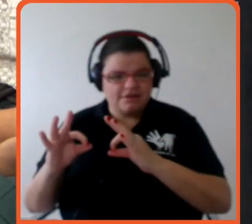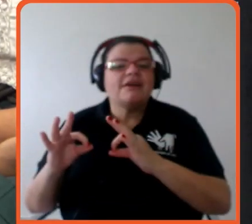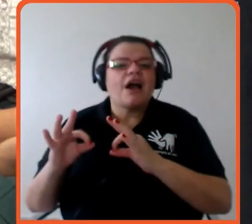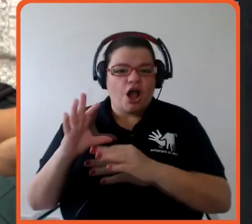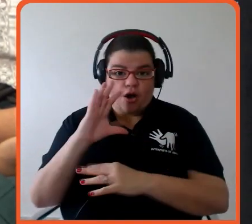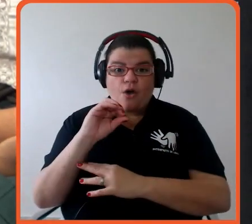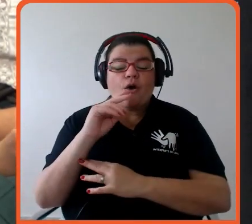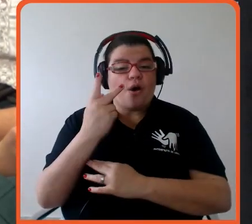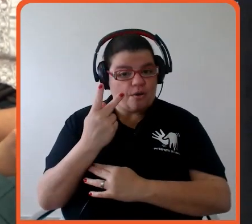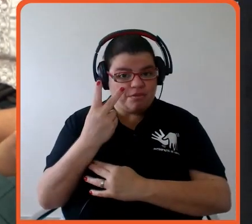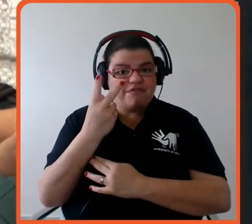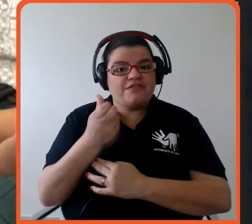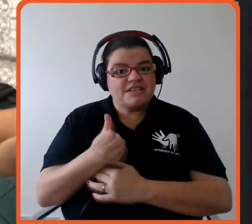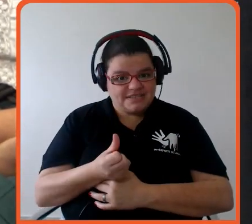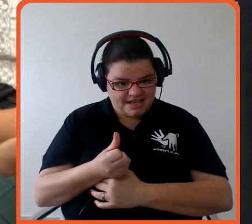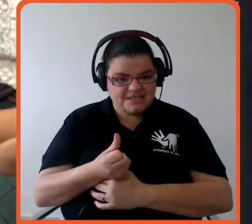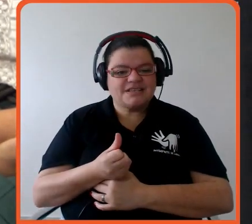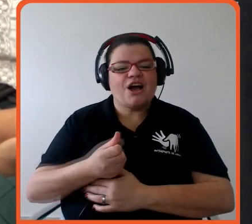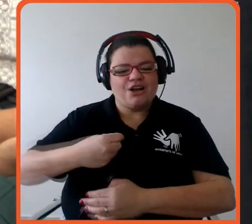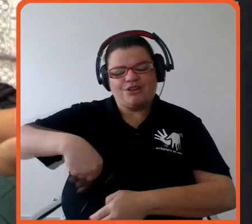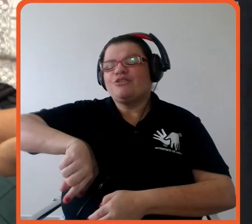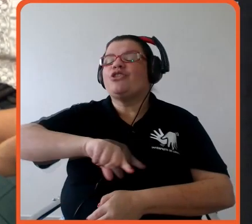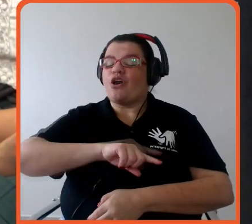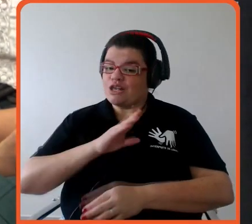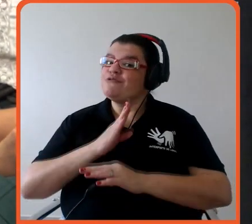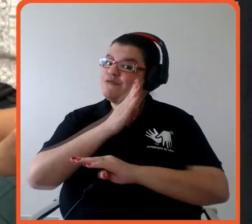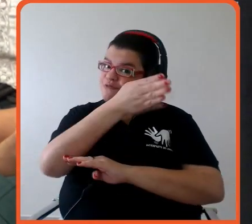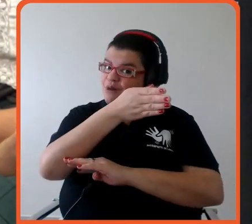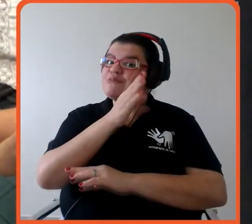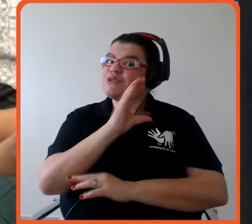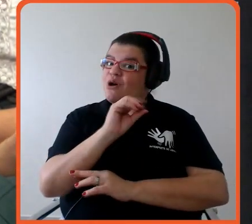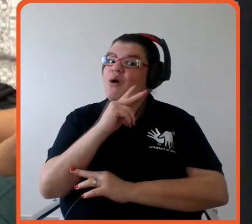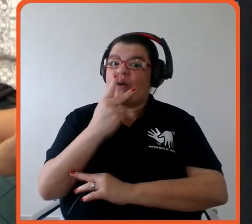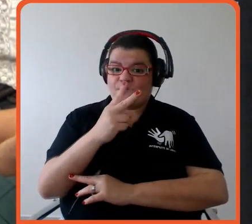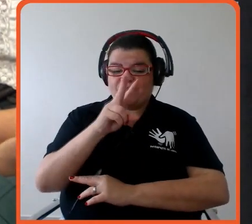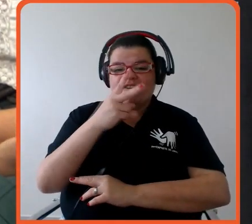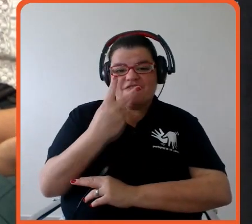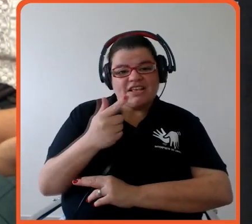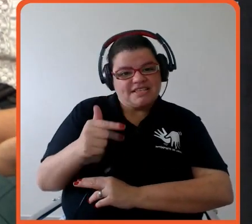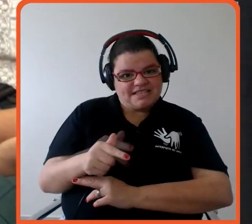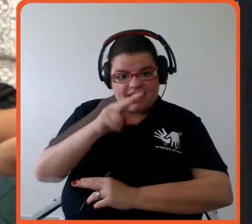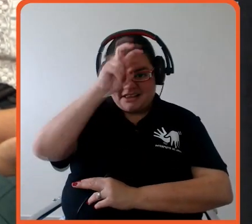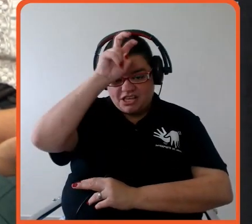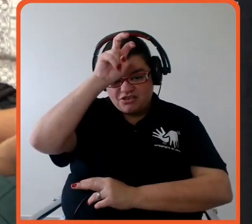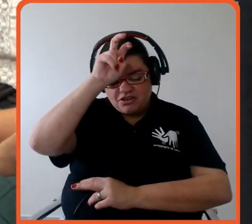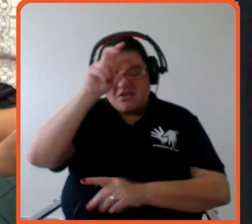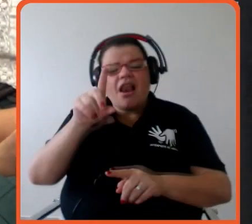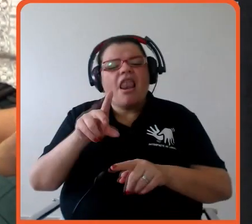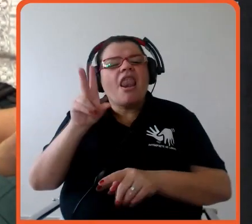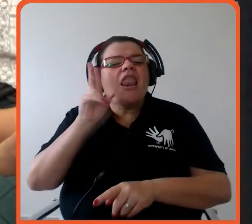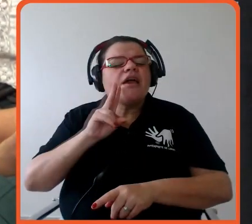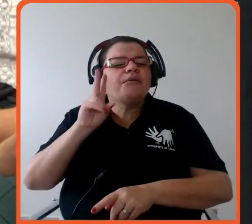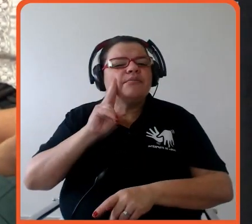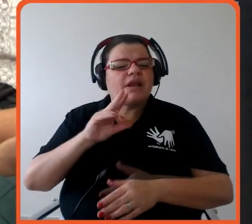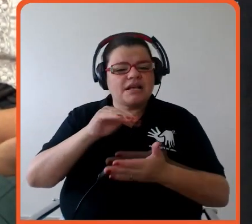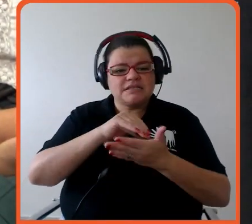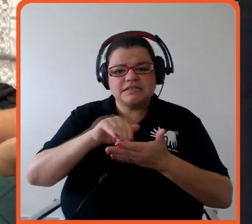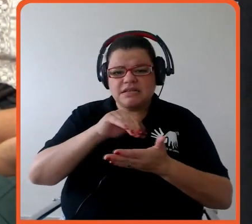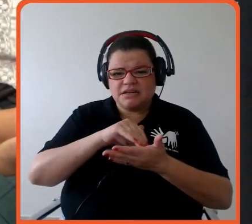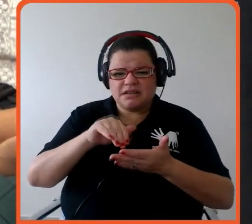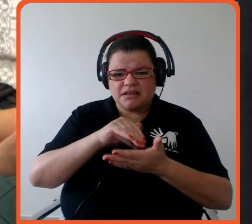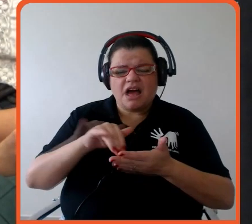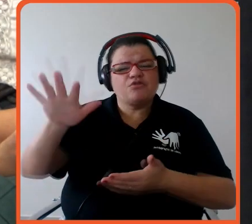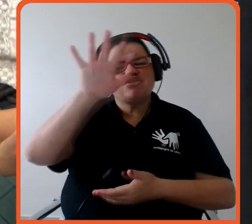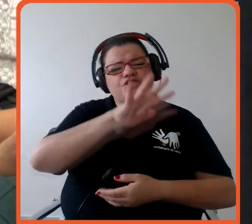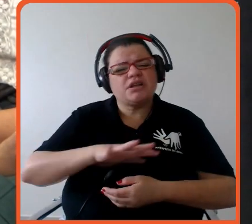estaremos também sem dúvida nenhuma na COP27 mas é isso lembrar sempre o secretário-geral António Guterres ele fala muito isso